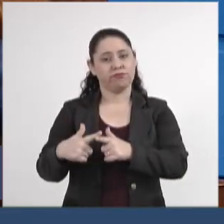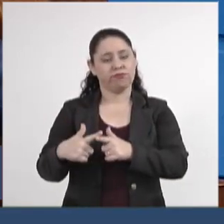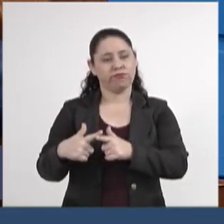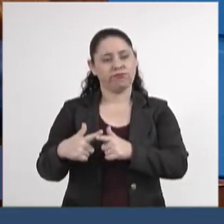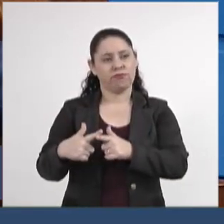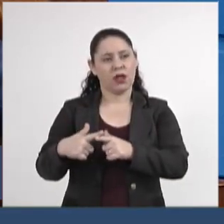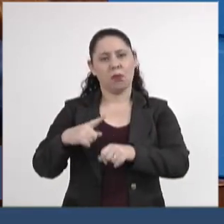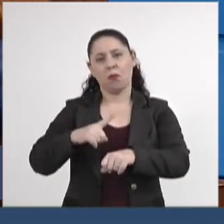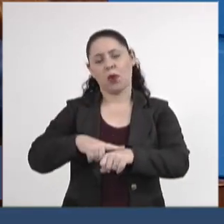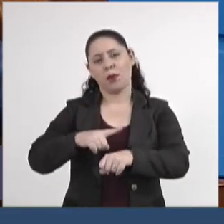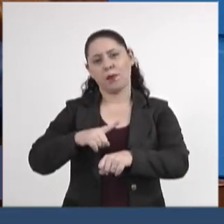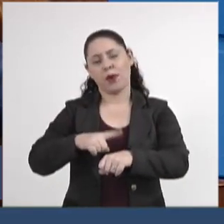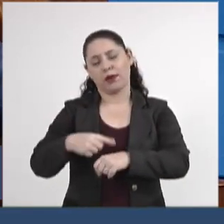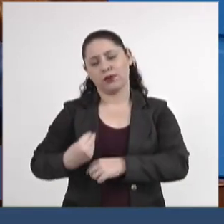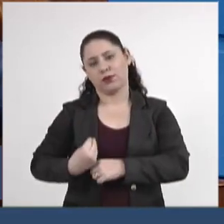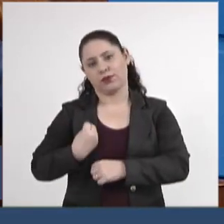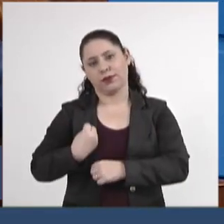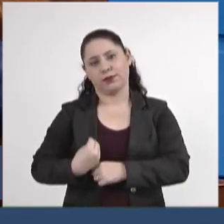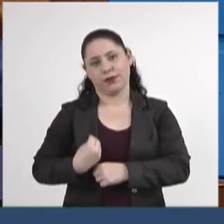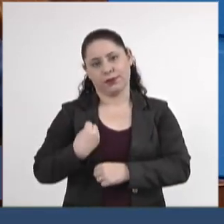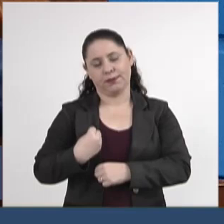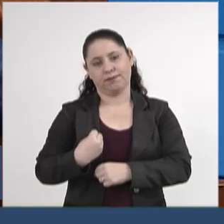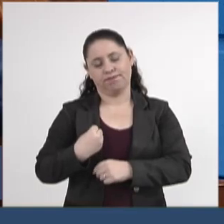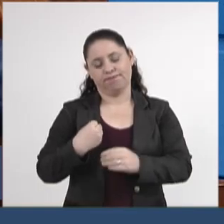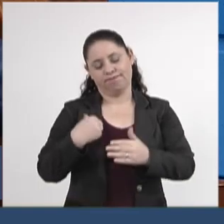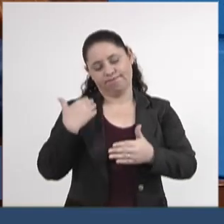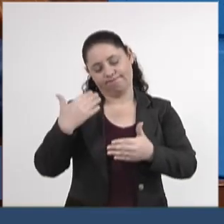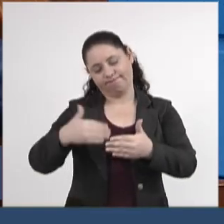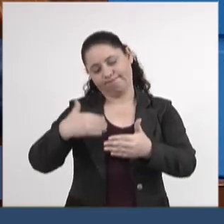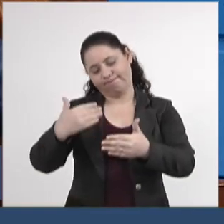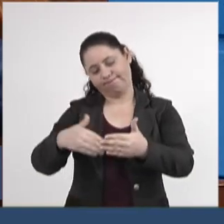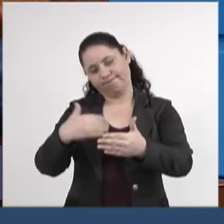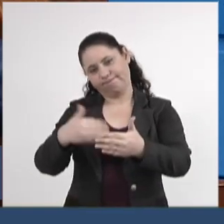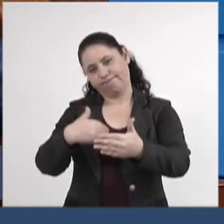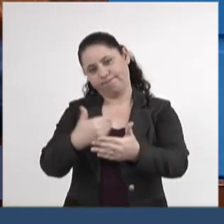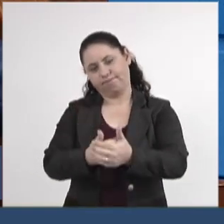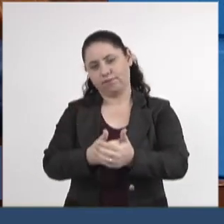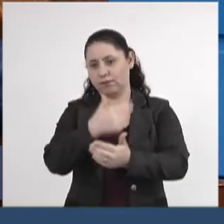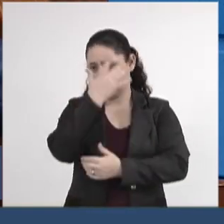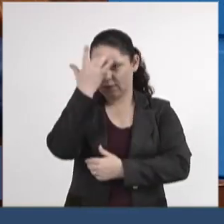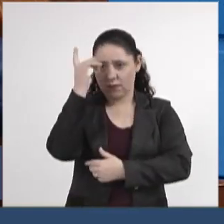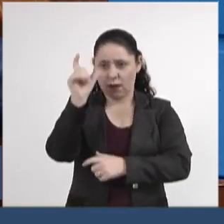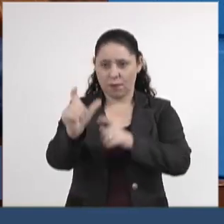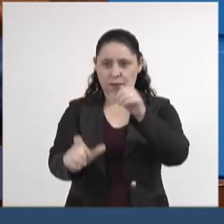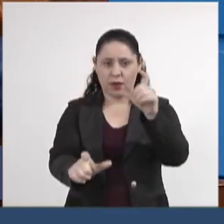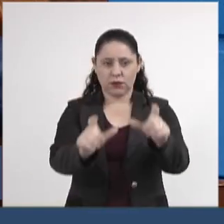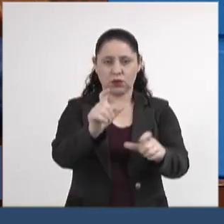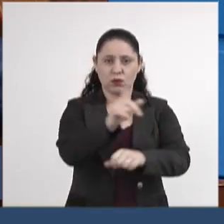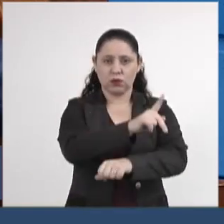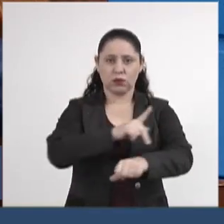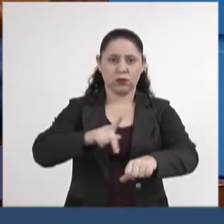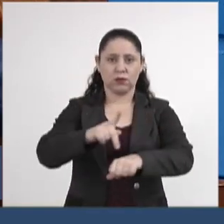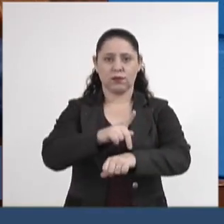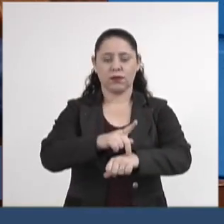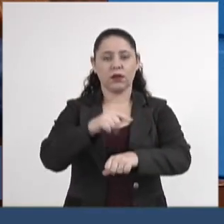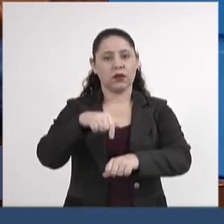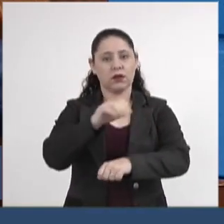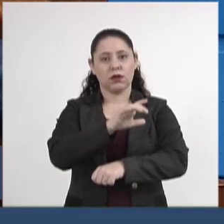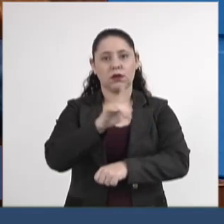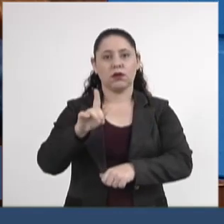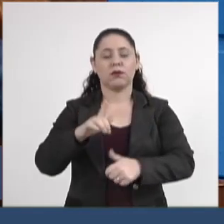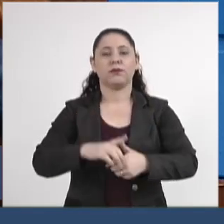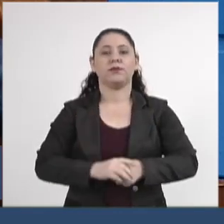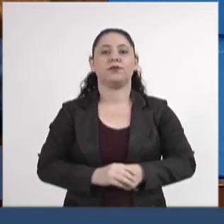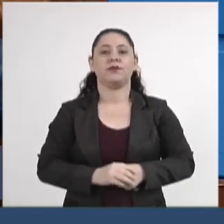situações vividas por pessoas no nosso país e aqui em Campo Grande,